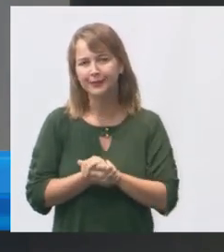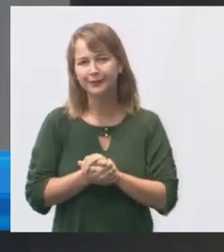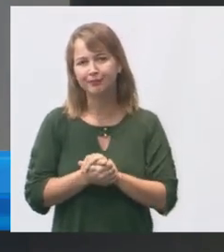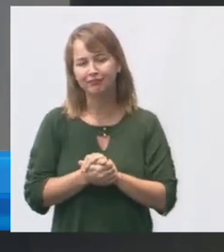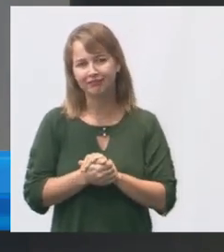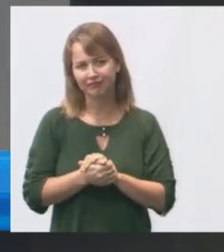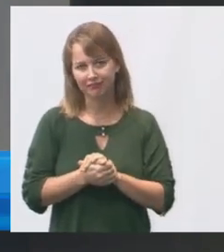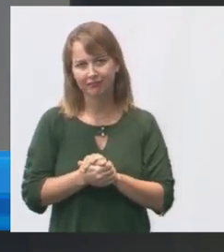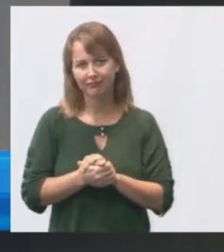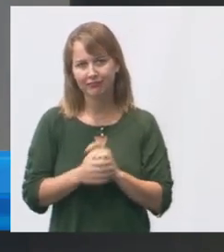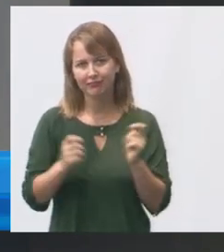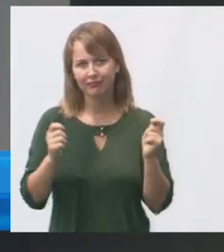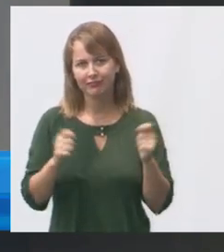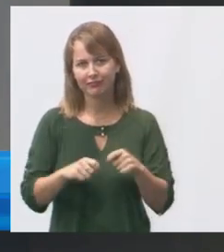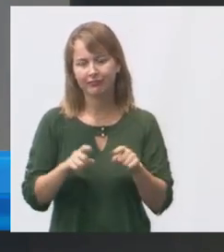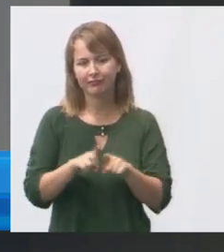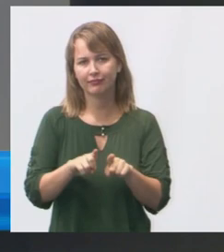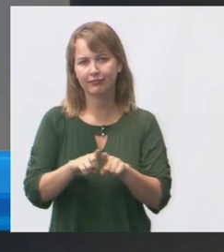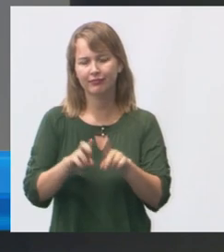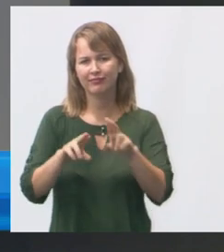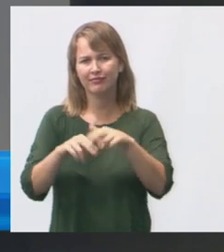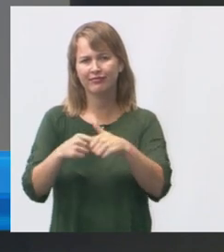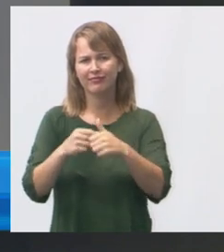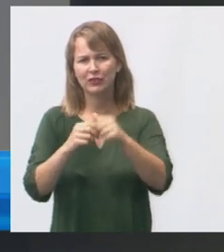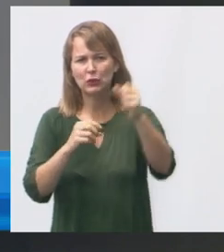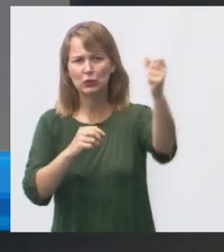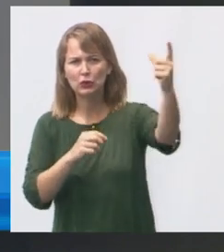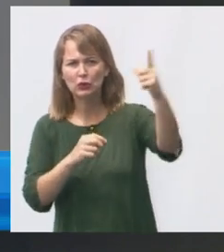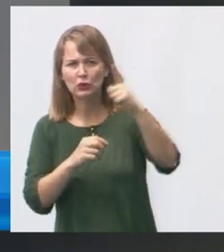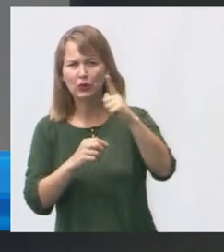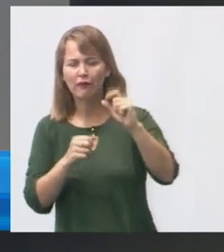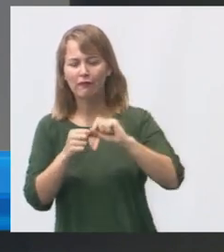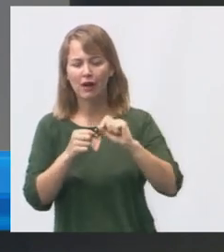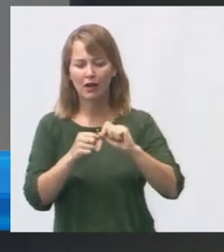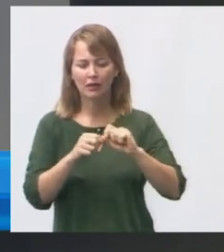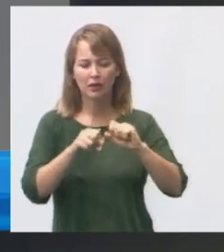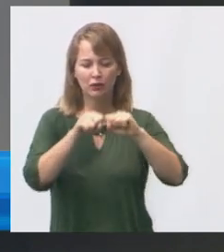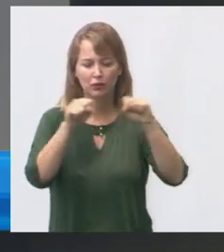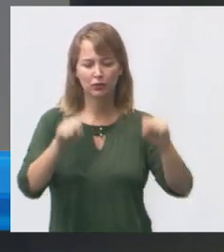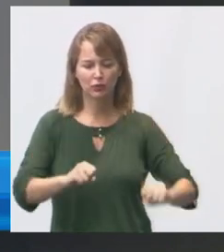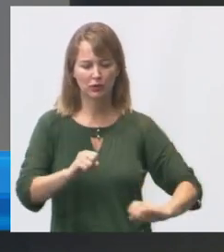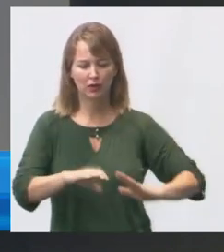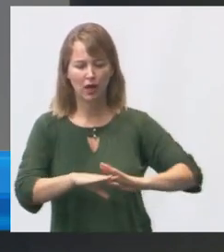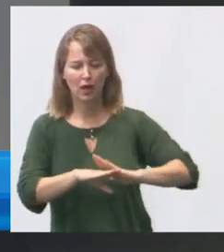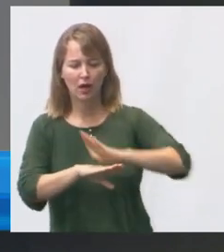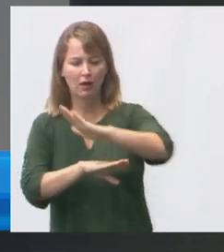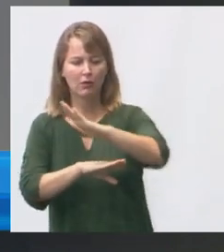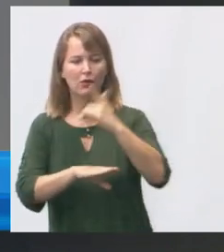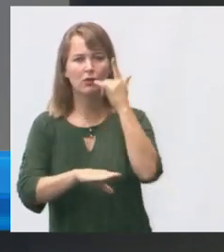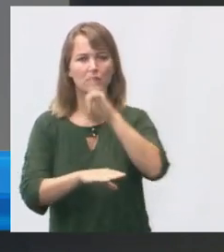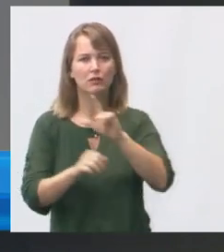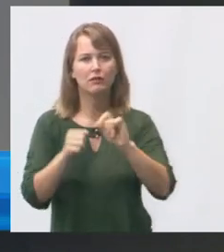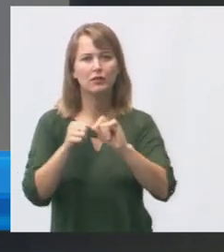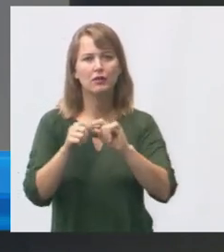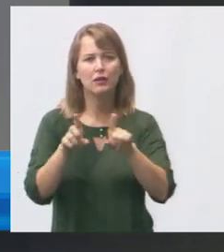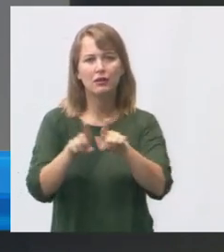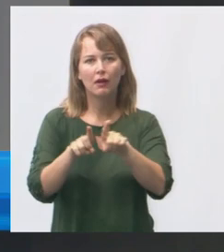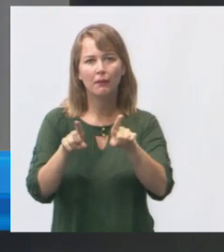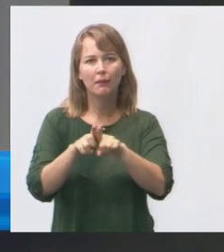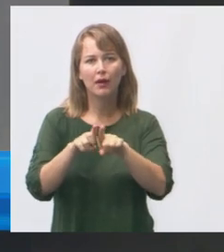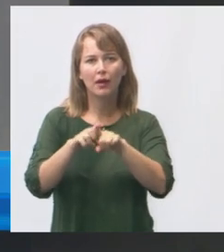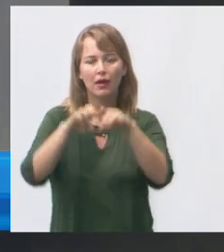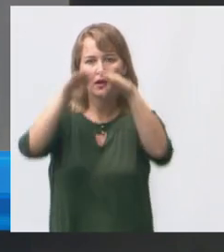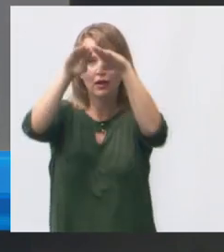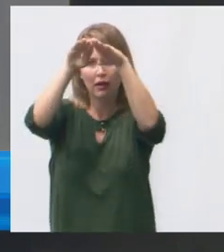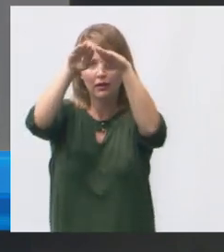amenizar a incidência de sol porque além dele fazer a estrutura da rampa conseguiu fazer esse